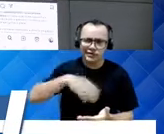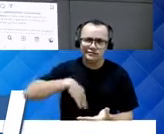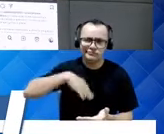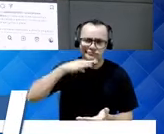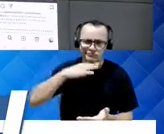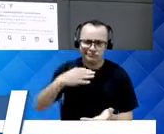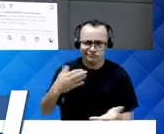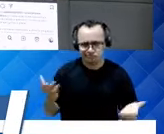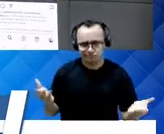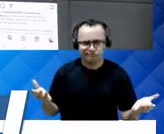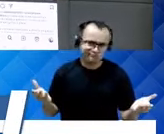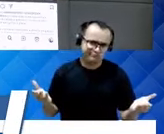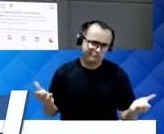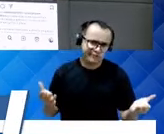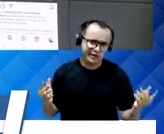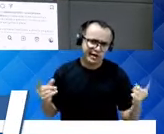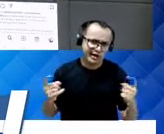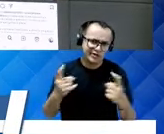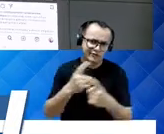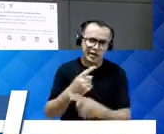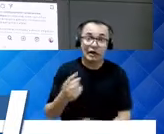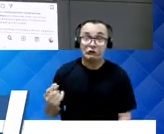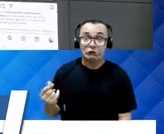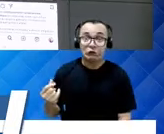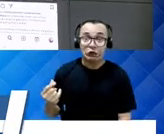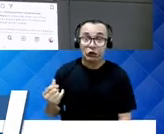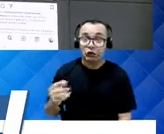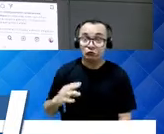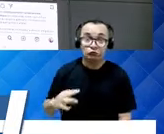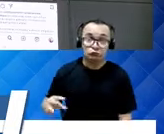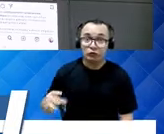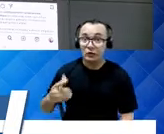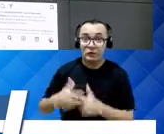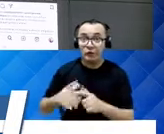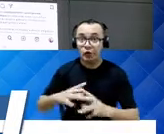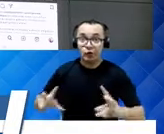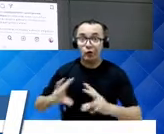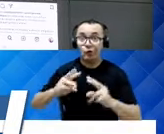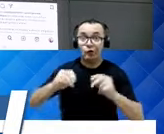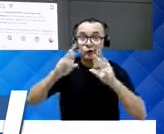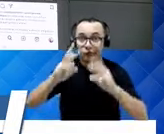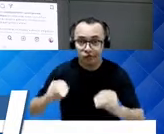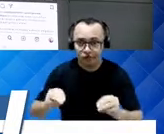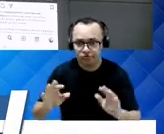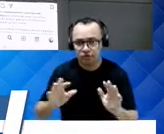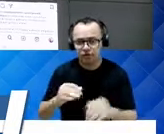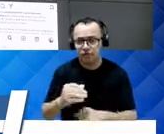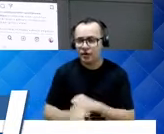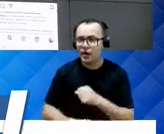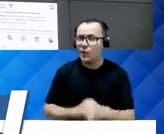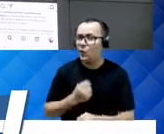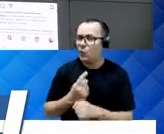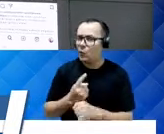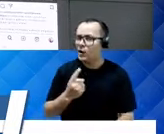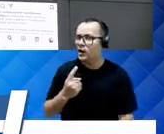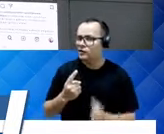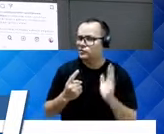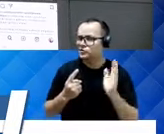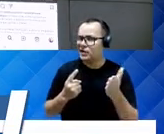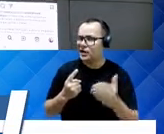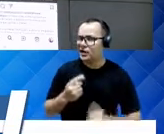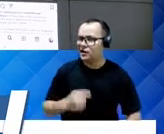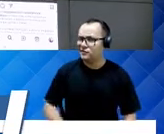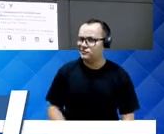dizer que tem dinheiro para resolver todos os problemas, mas um ano já que nós estamos falando sobre esse